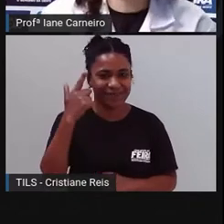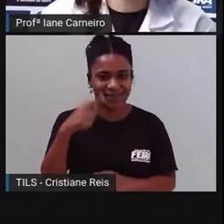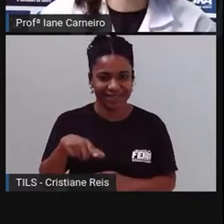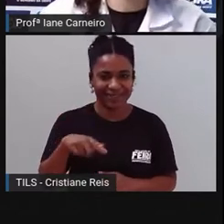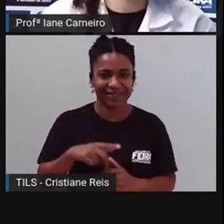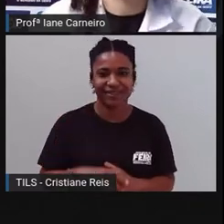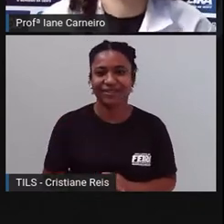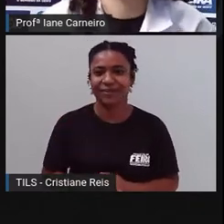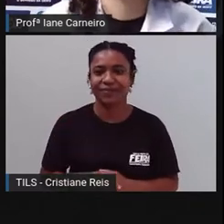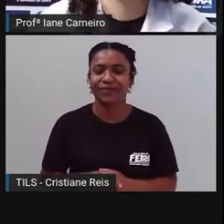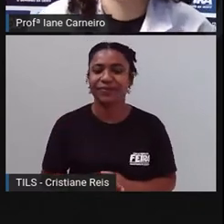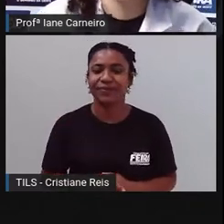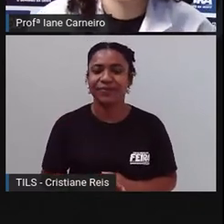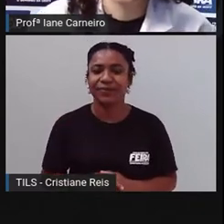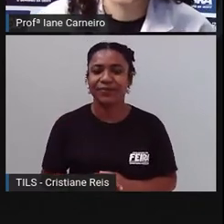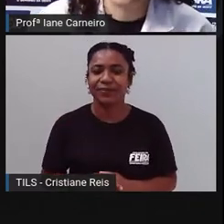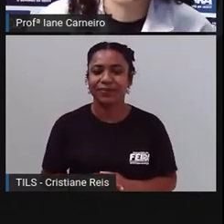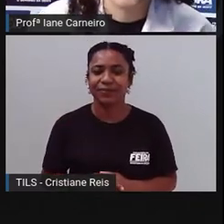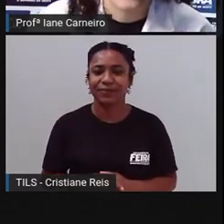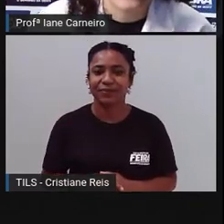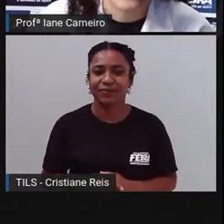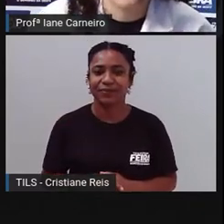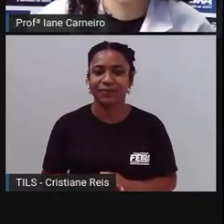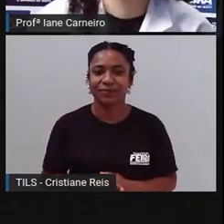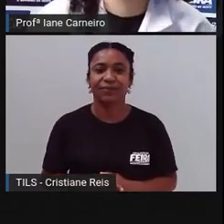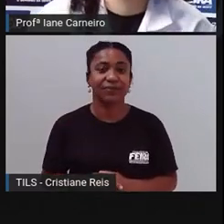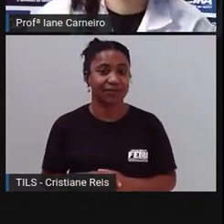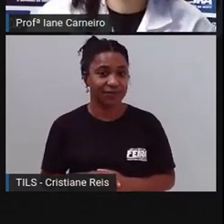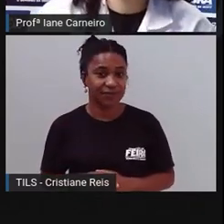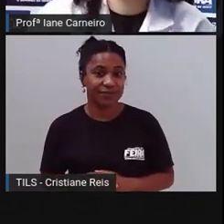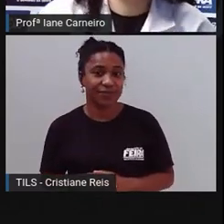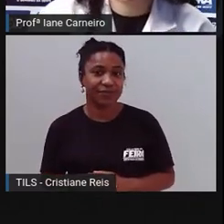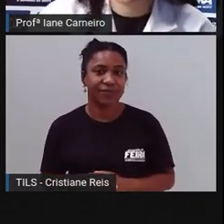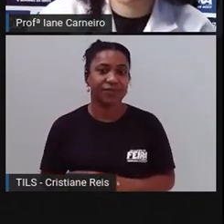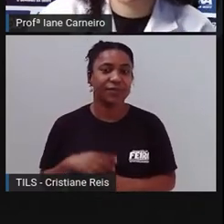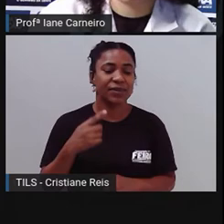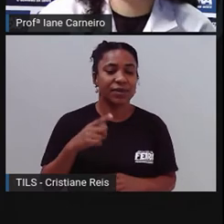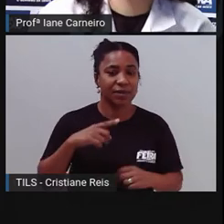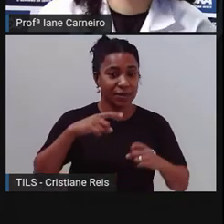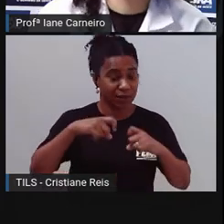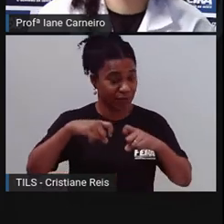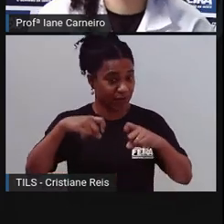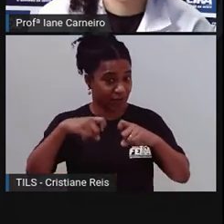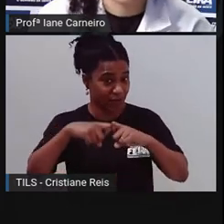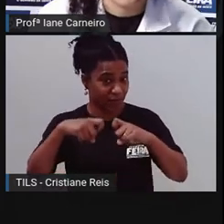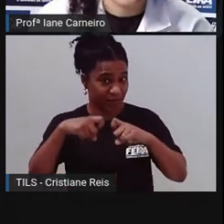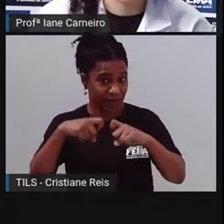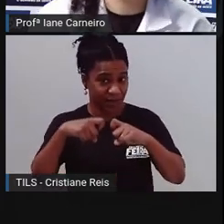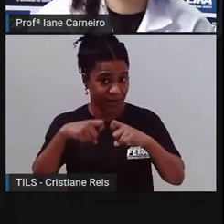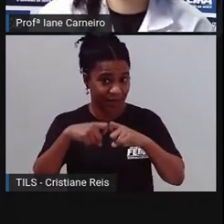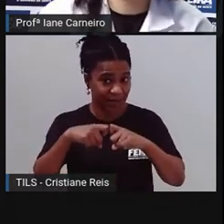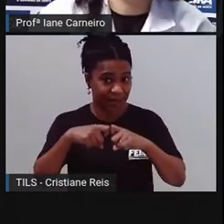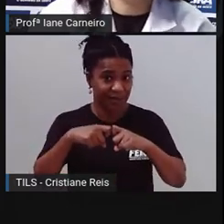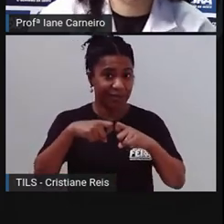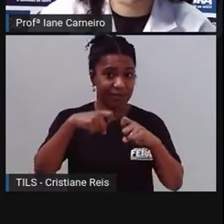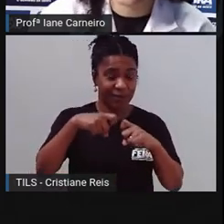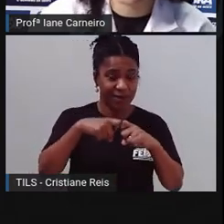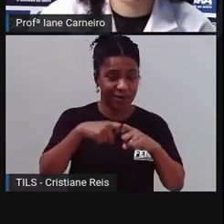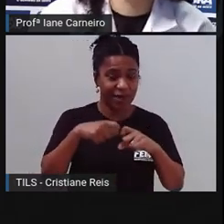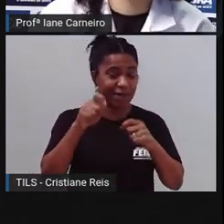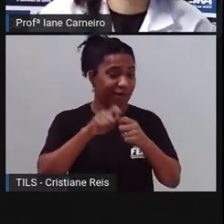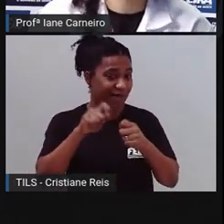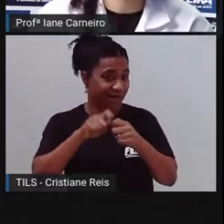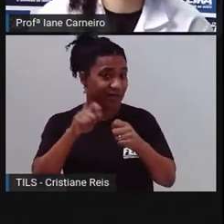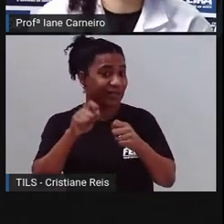Adivinha se puder. Uma meia, meio feita. Outra meia, por fazer.